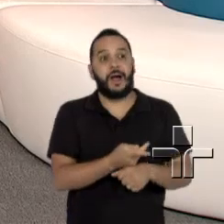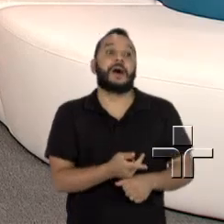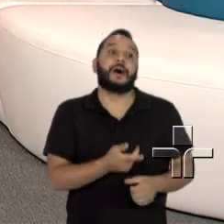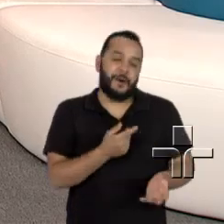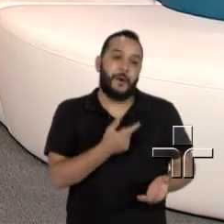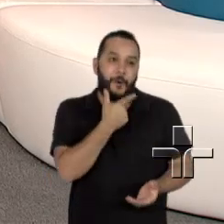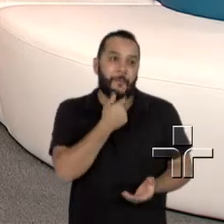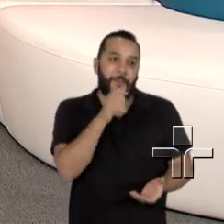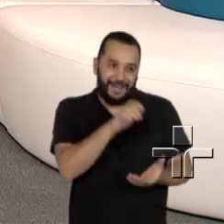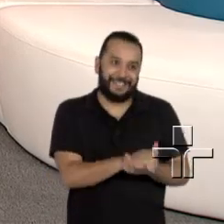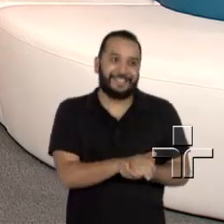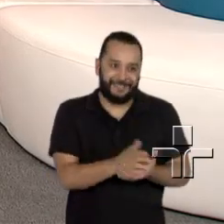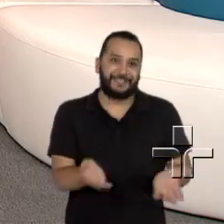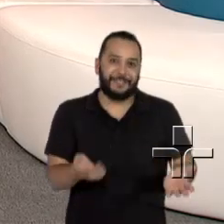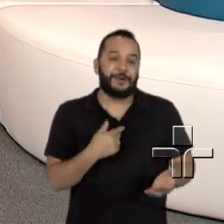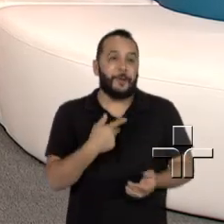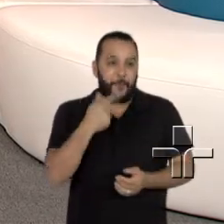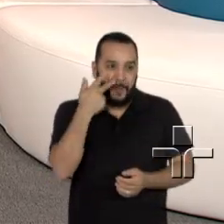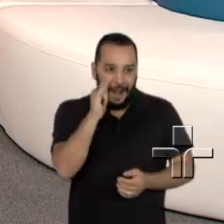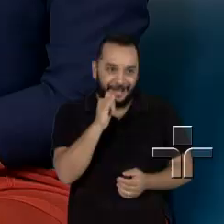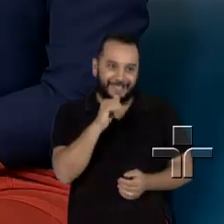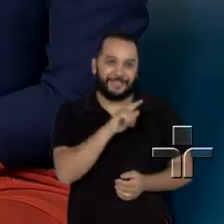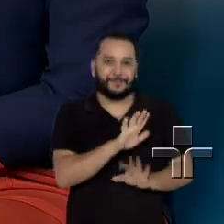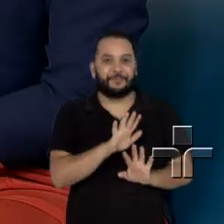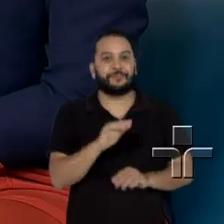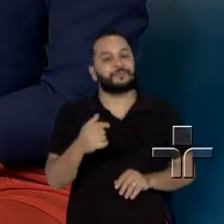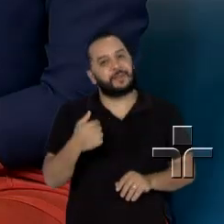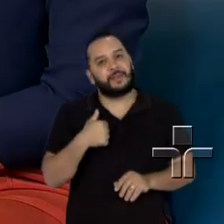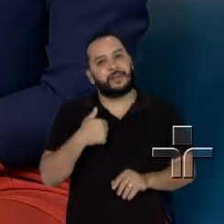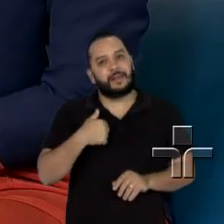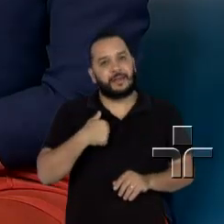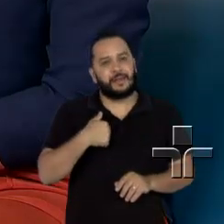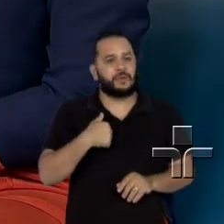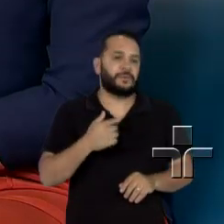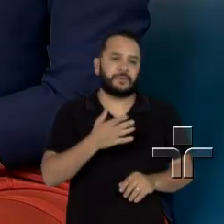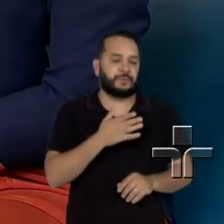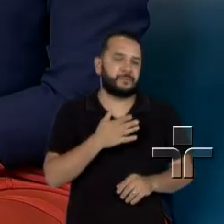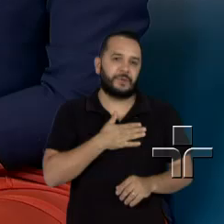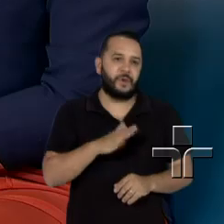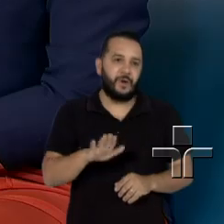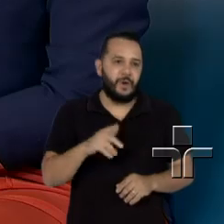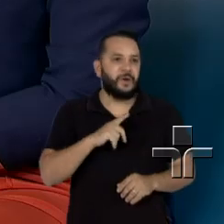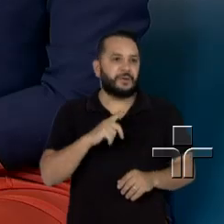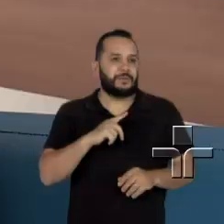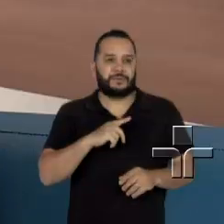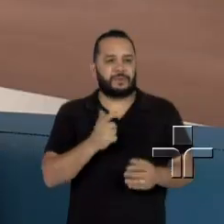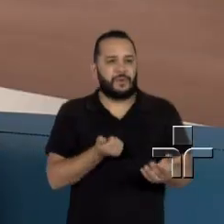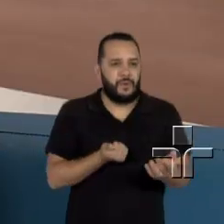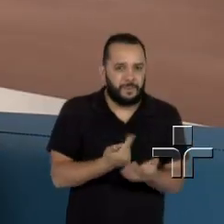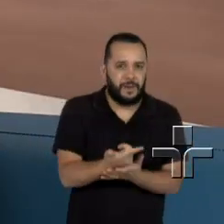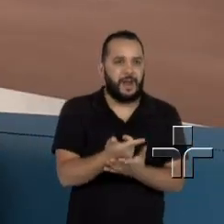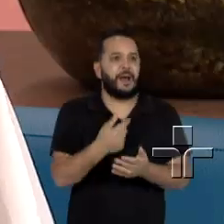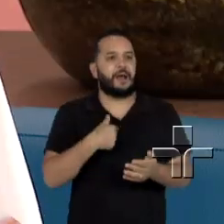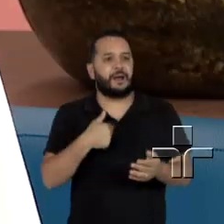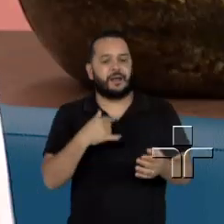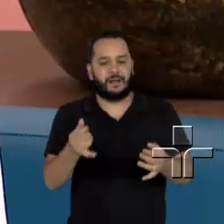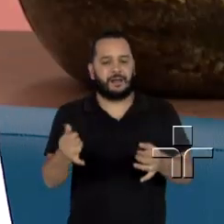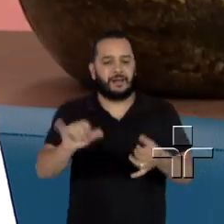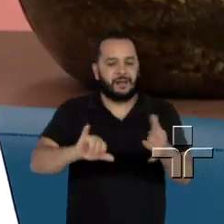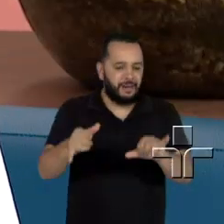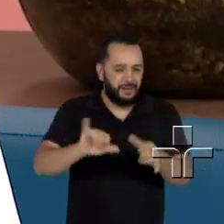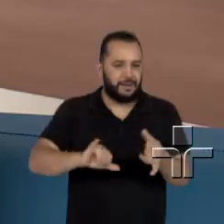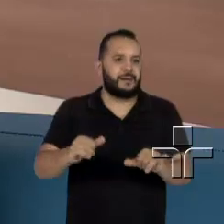pai. Do pai, que eu não sou muito adepta ao laboratório de comprar... Uma produção independente. Uma produção